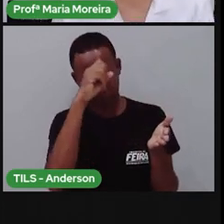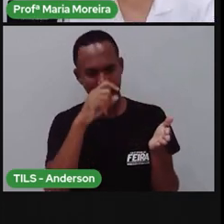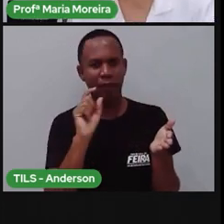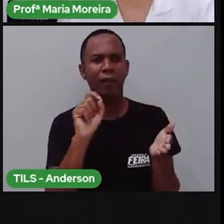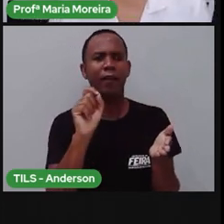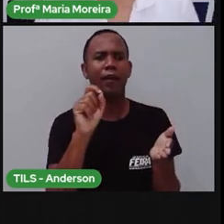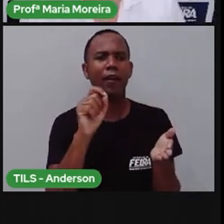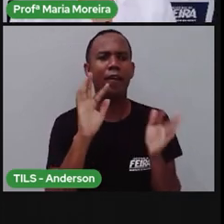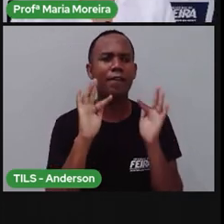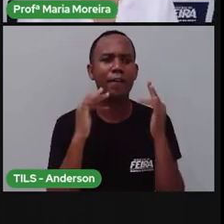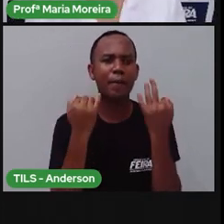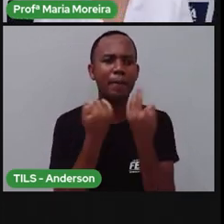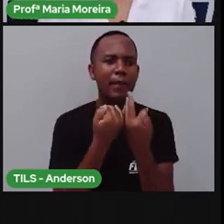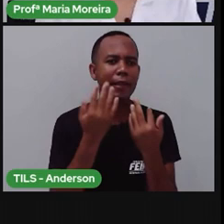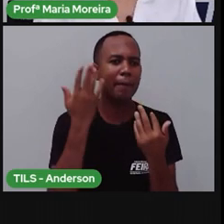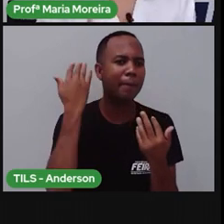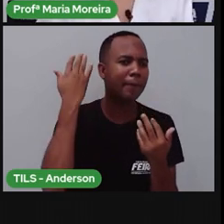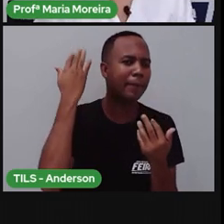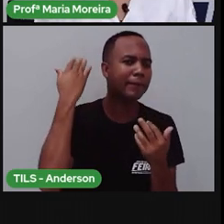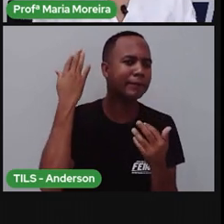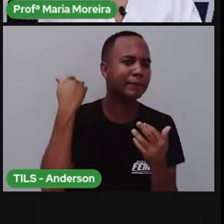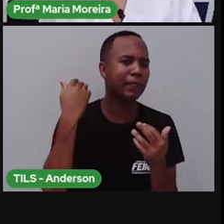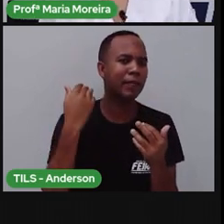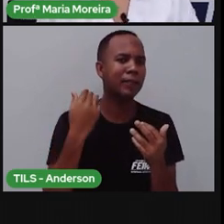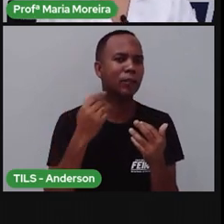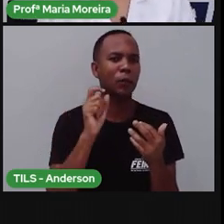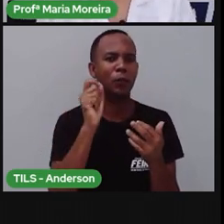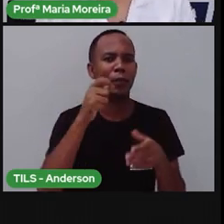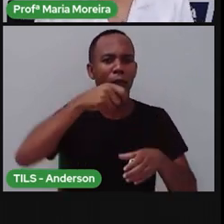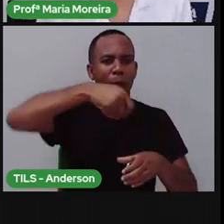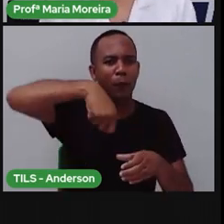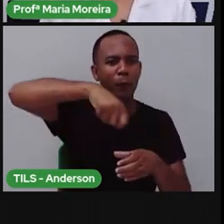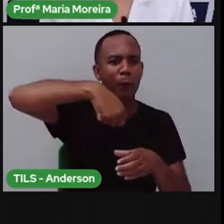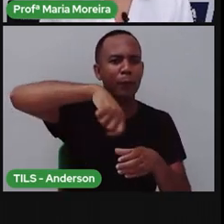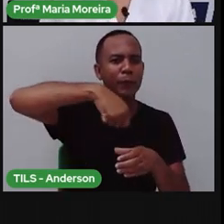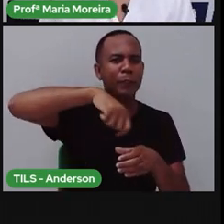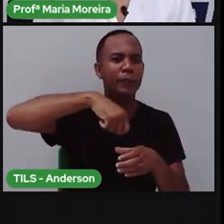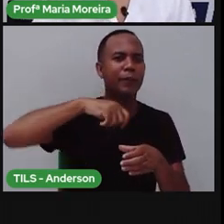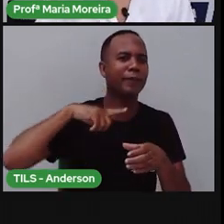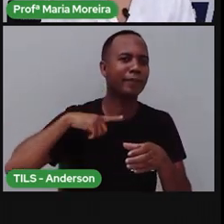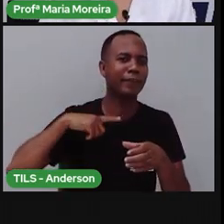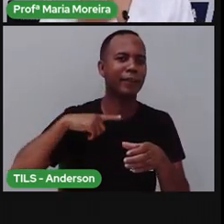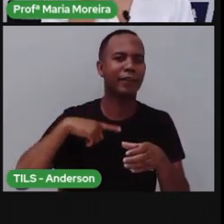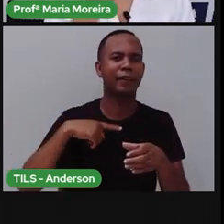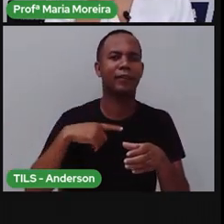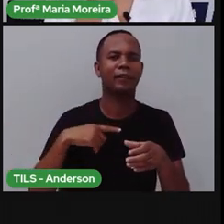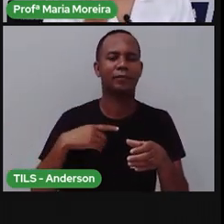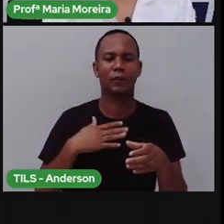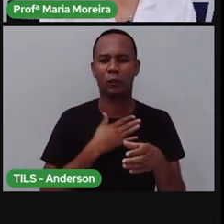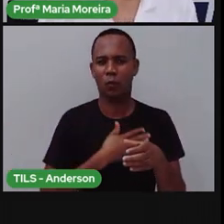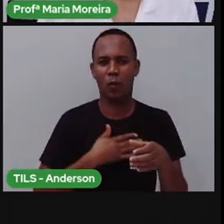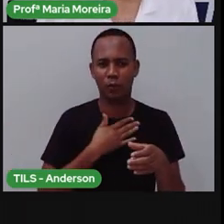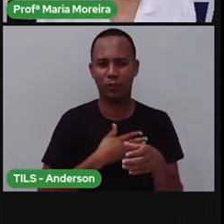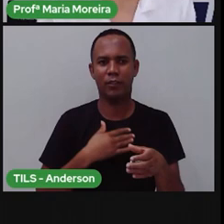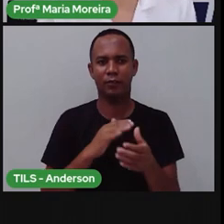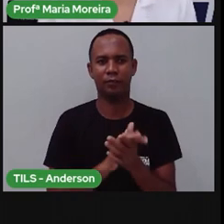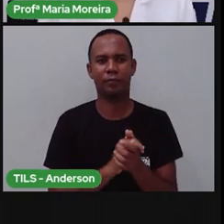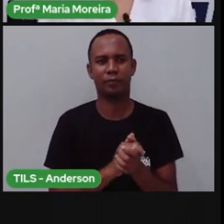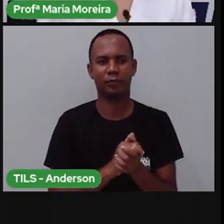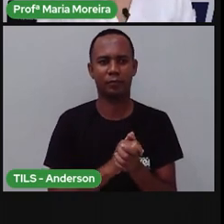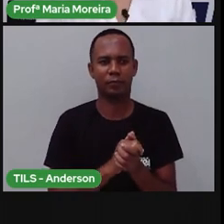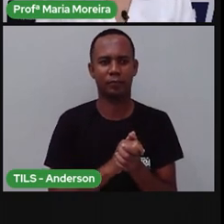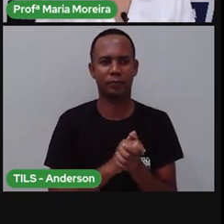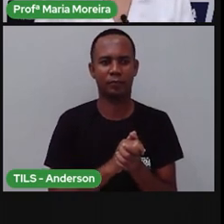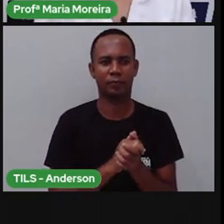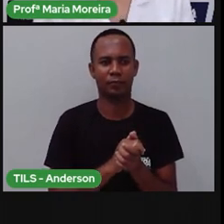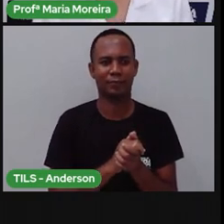Que receitas são essas? Conta aí para a própria, porque a Pró ama cozinha, né? Ama cozinhar. Anderson, ele gosta de cozinhar. Não é